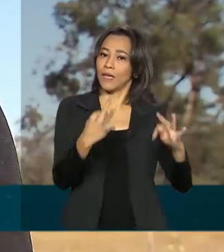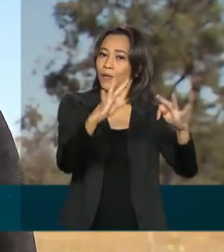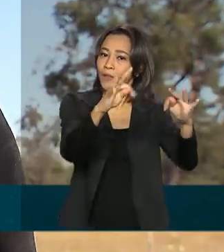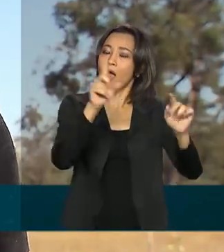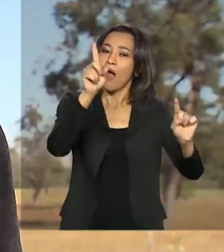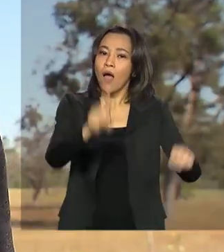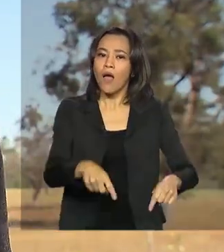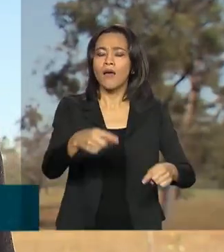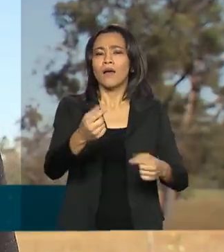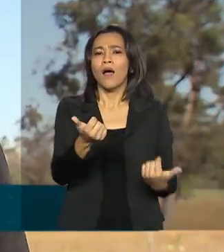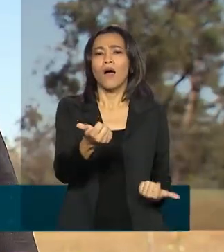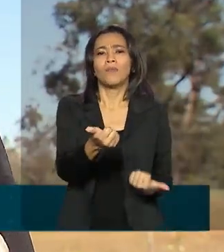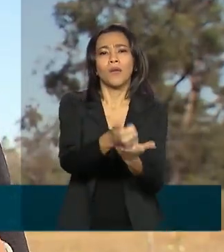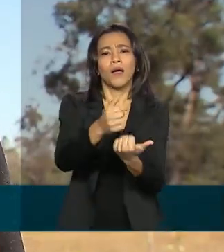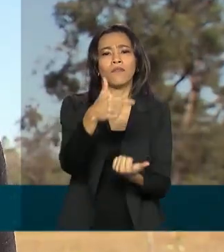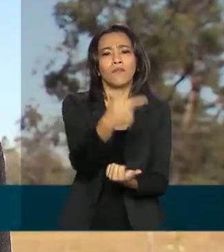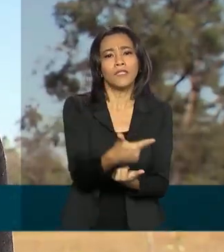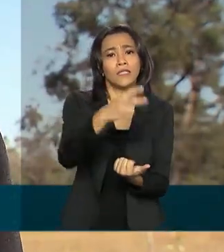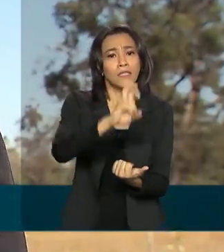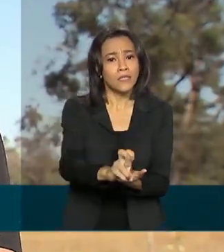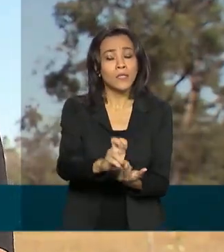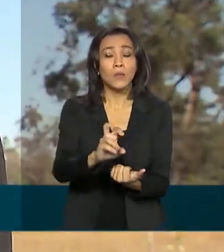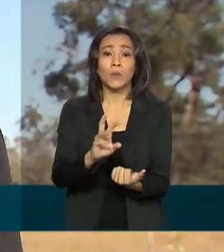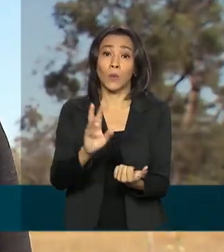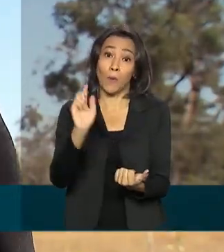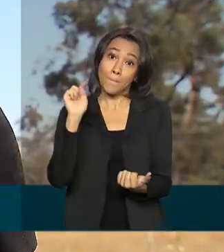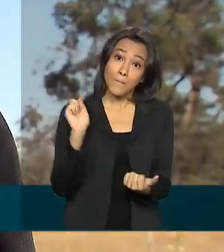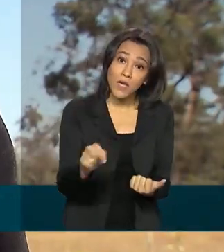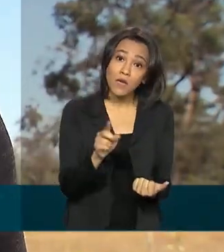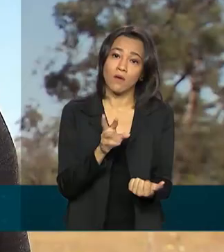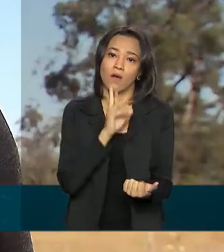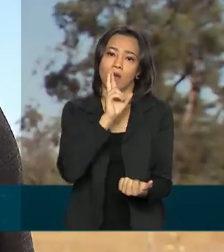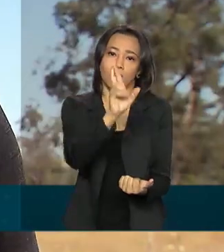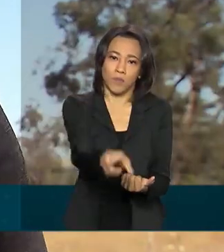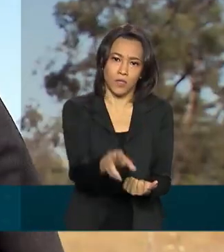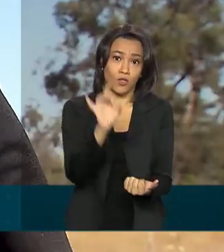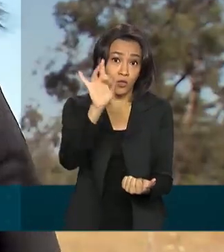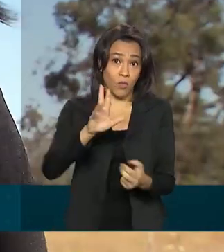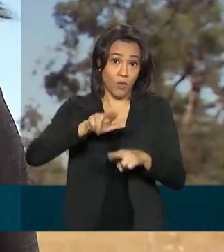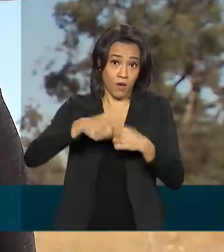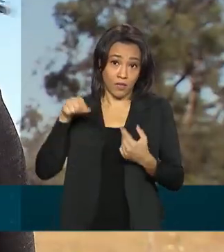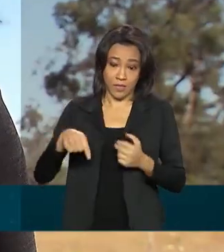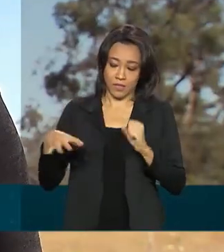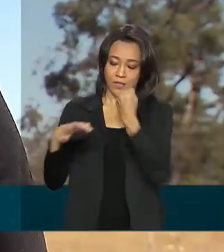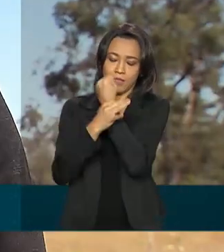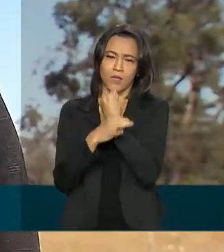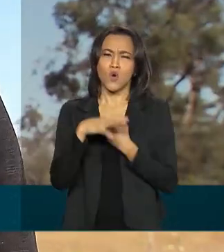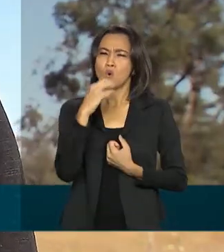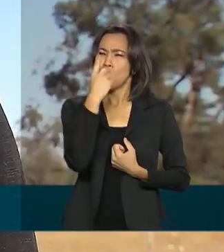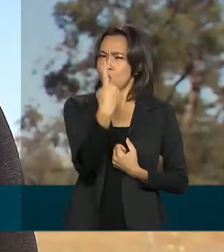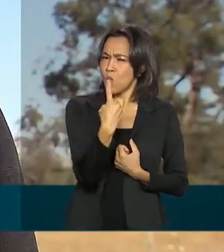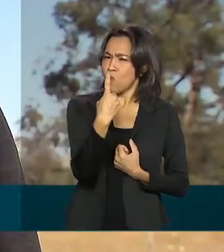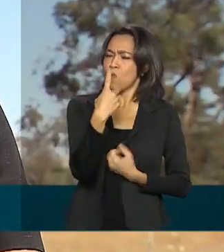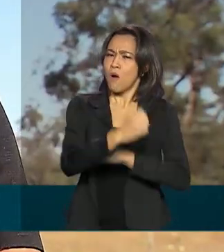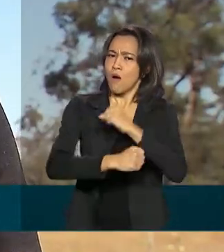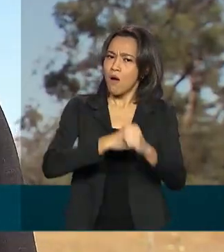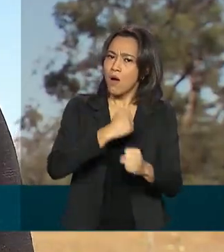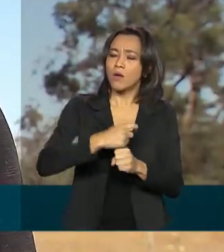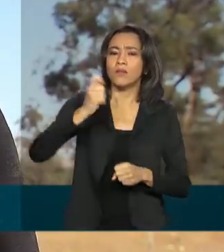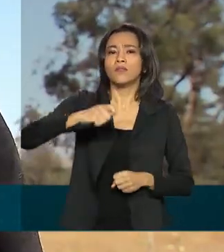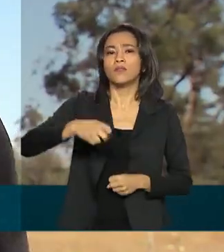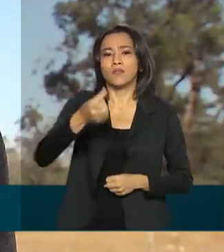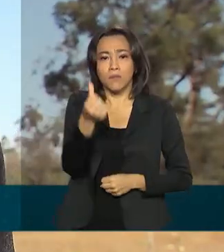25 mil solicitações por ano só do Garantia Safra. Em um ano e meio, o mapa já transformou